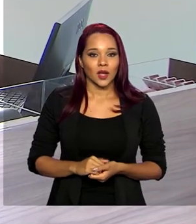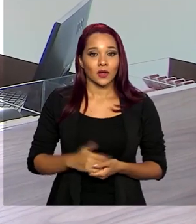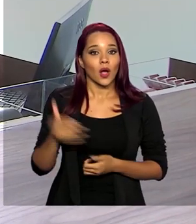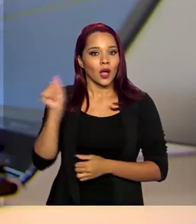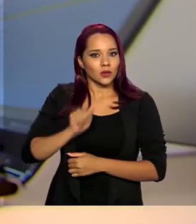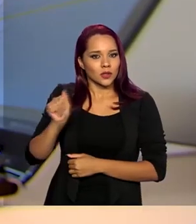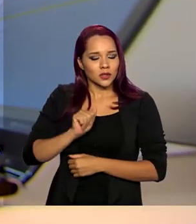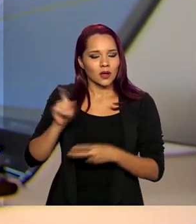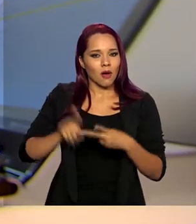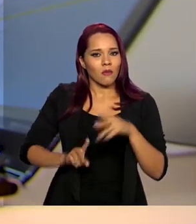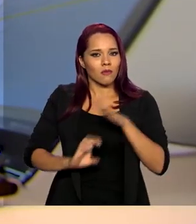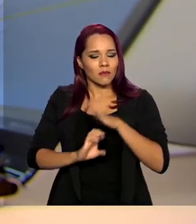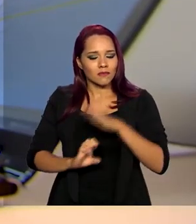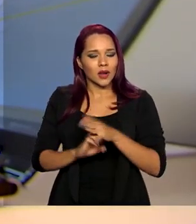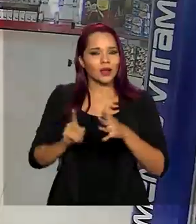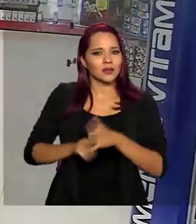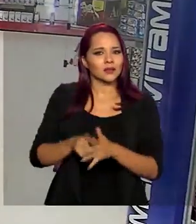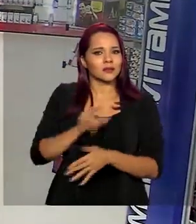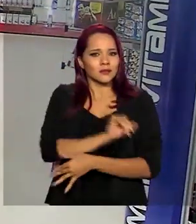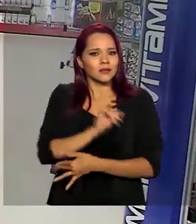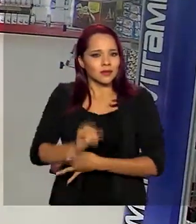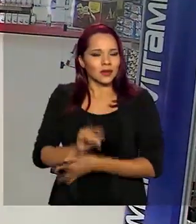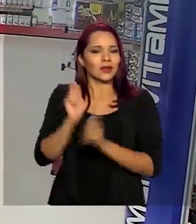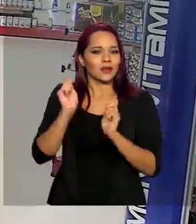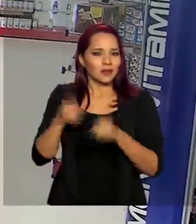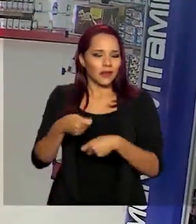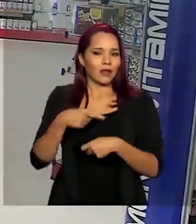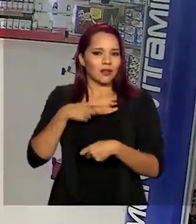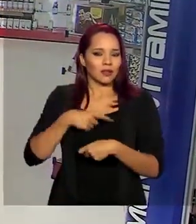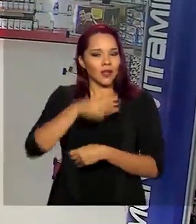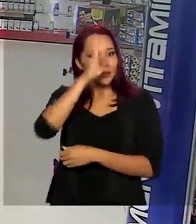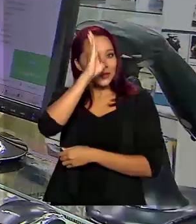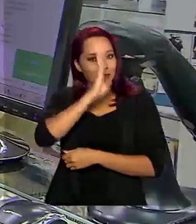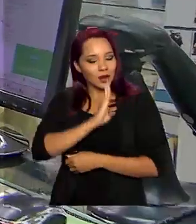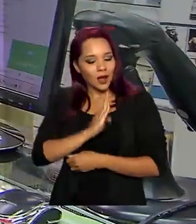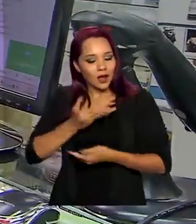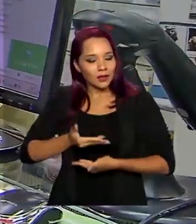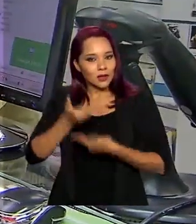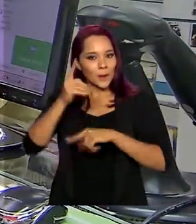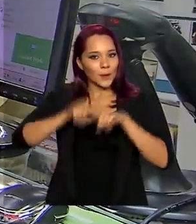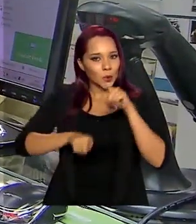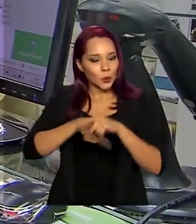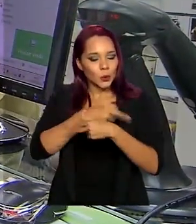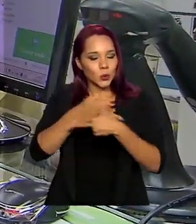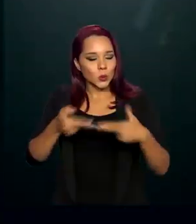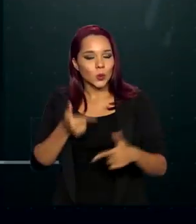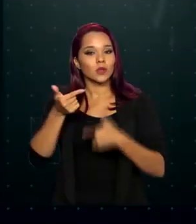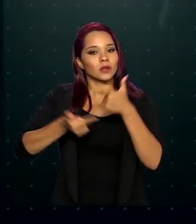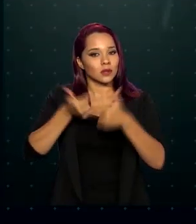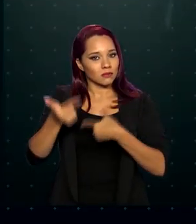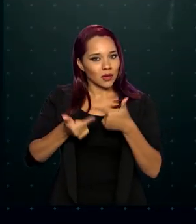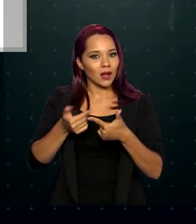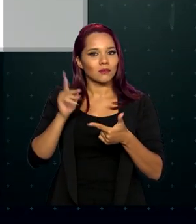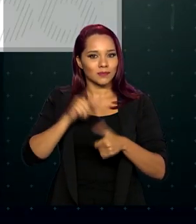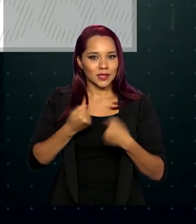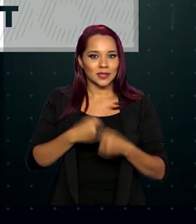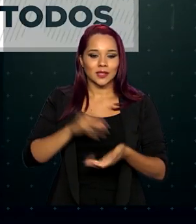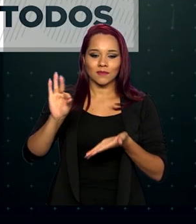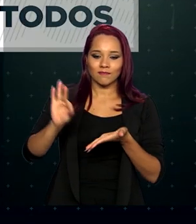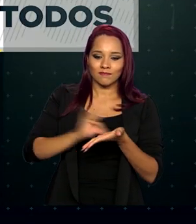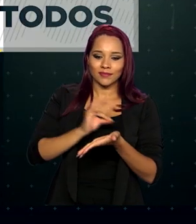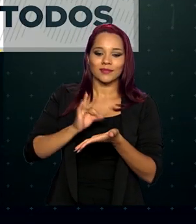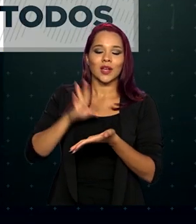Associações, empresas e entidades que possam oferecer gratuitamente produtos e serviços devem preencher um